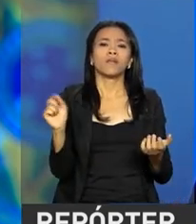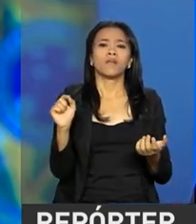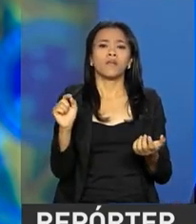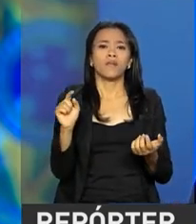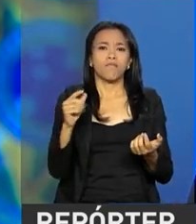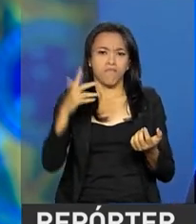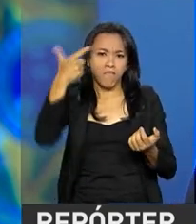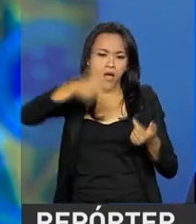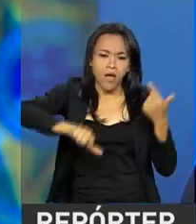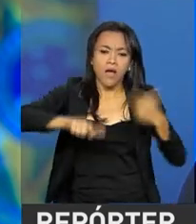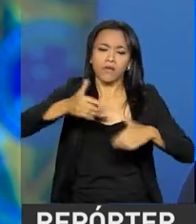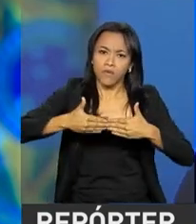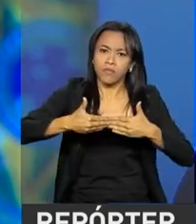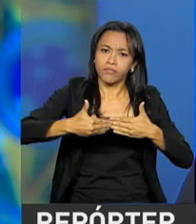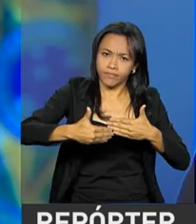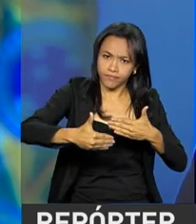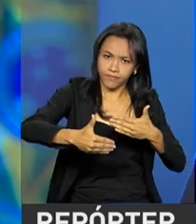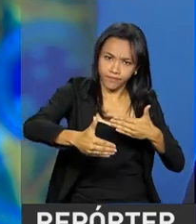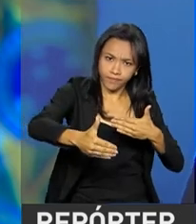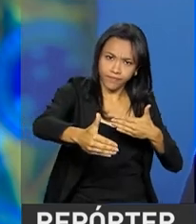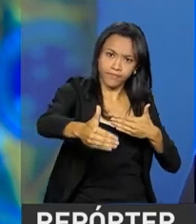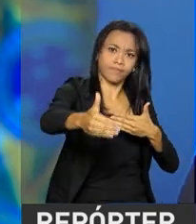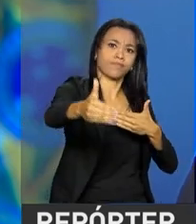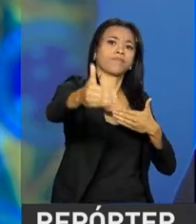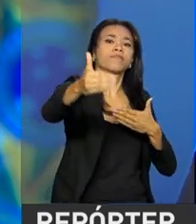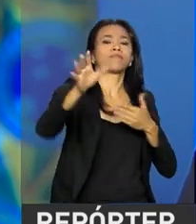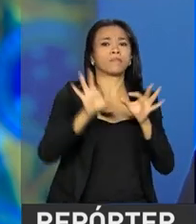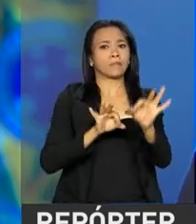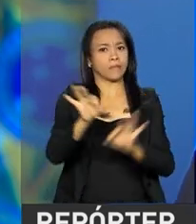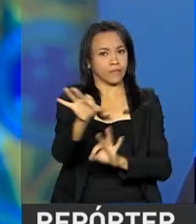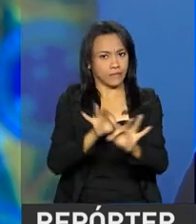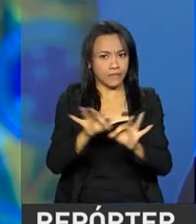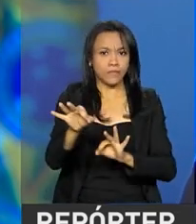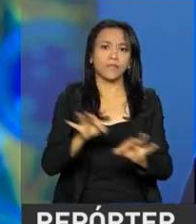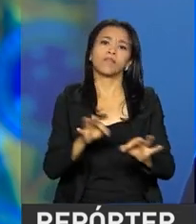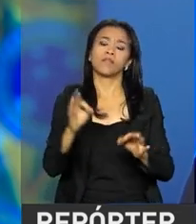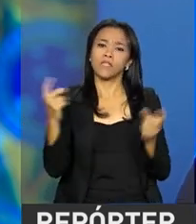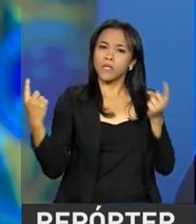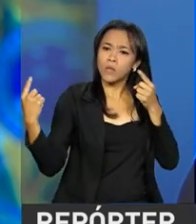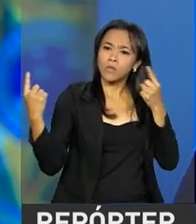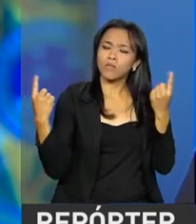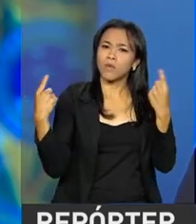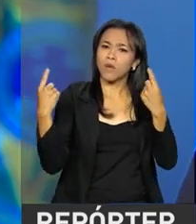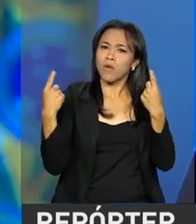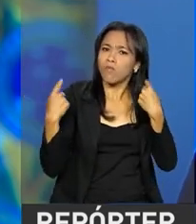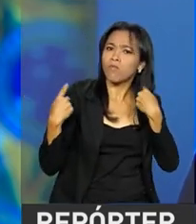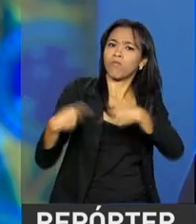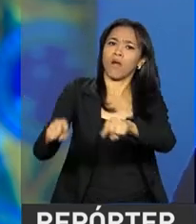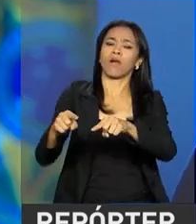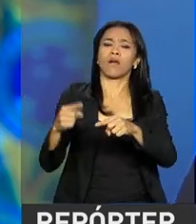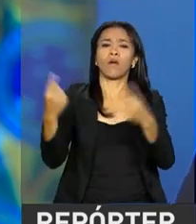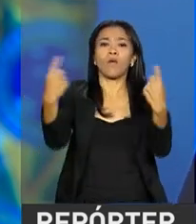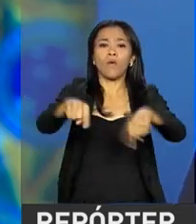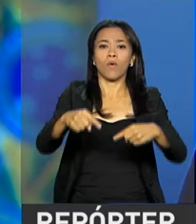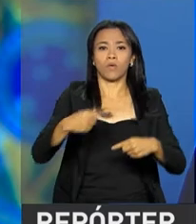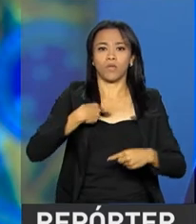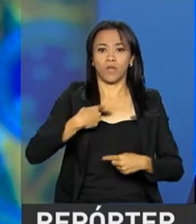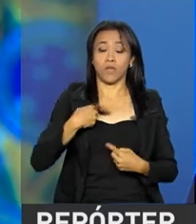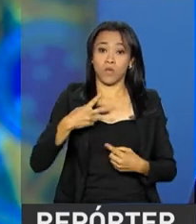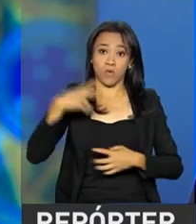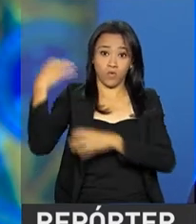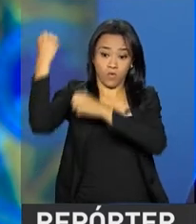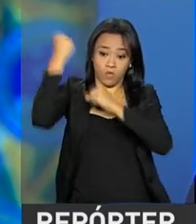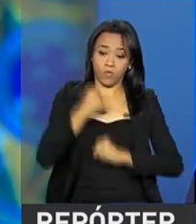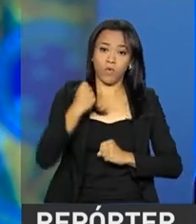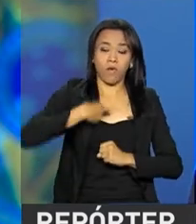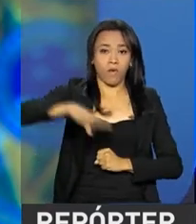mais adiante, mas serão amplamente e fortemente combatidas pelas forças federais que estão no Rio de